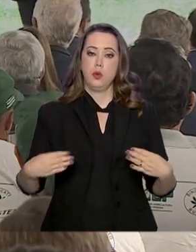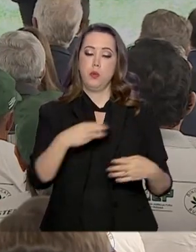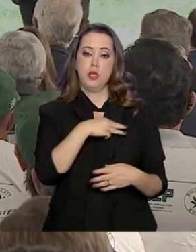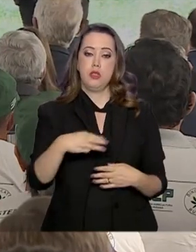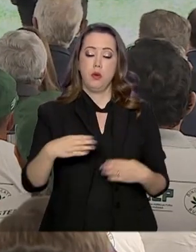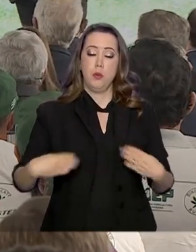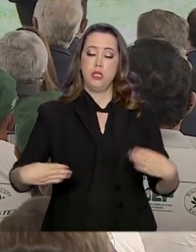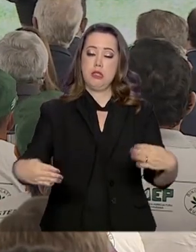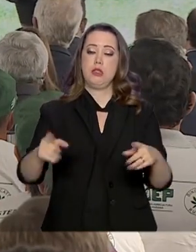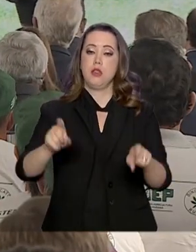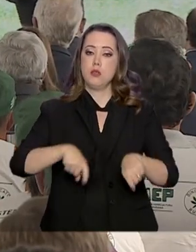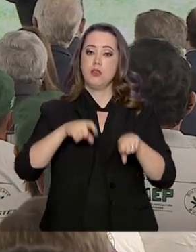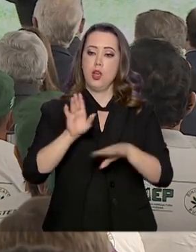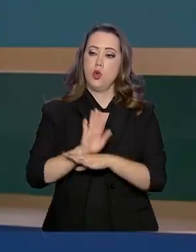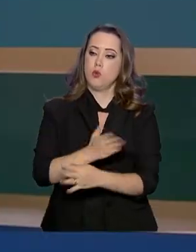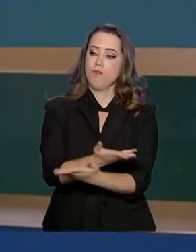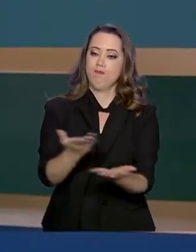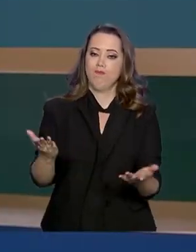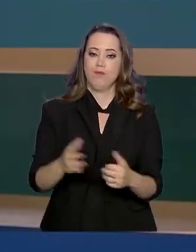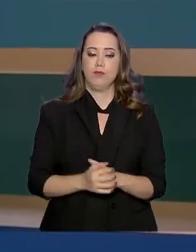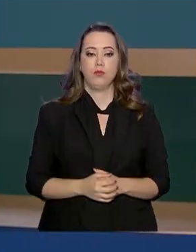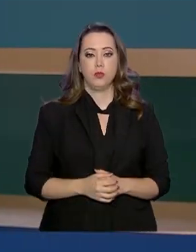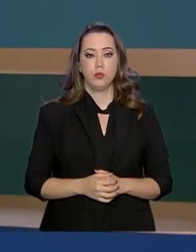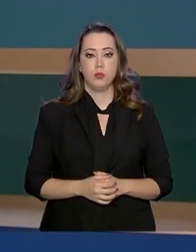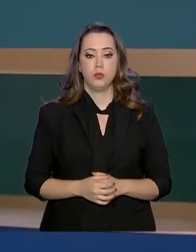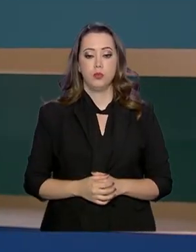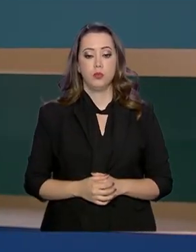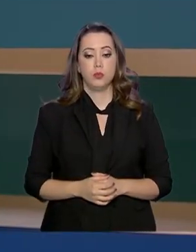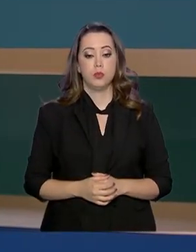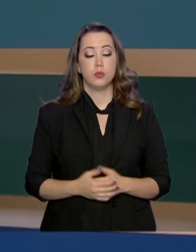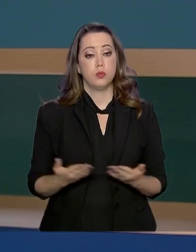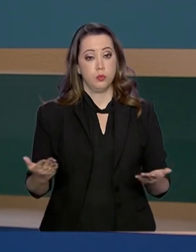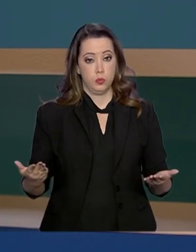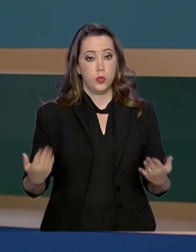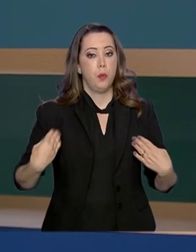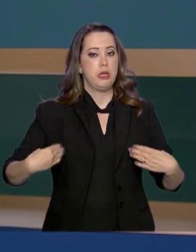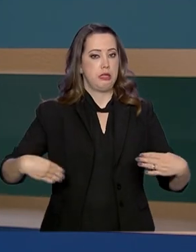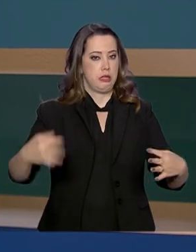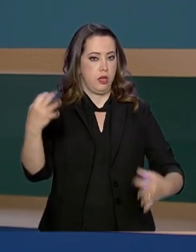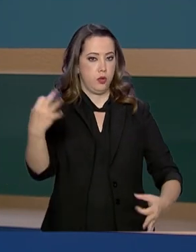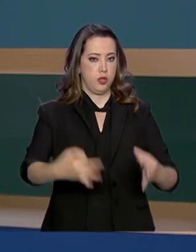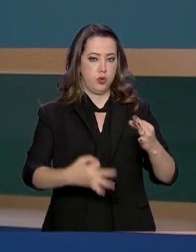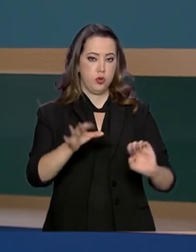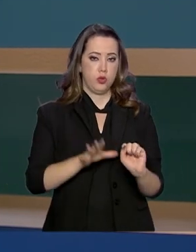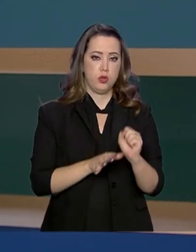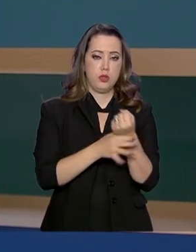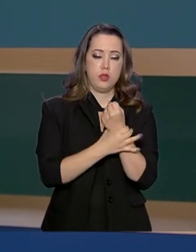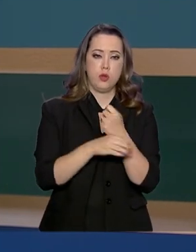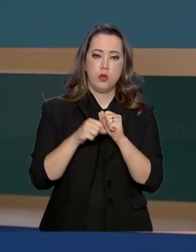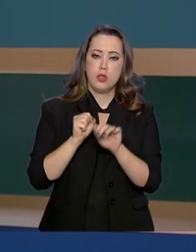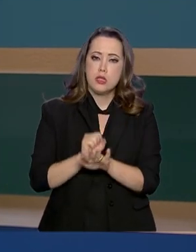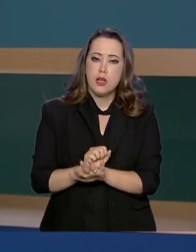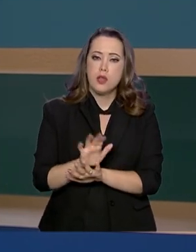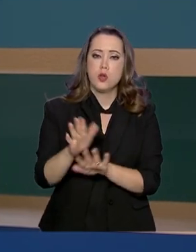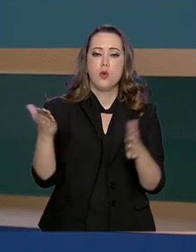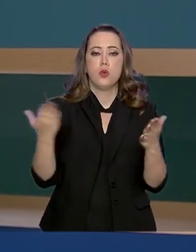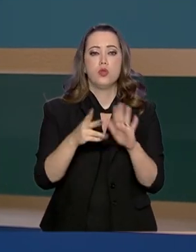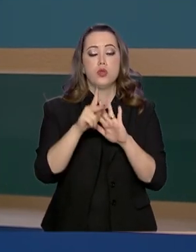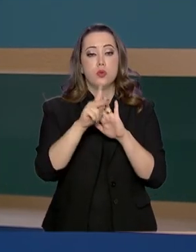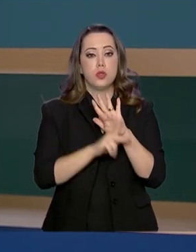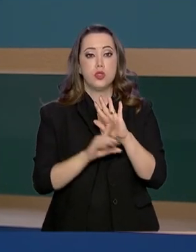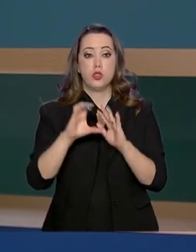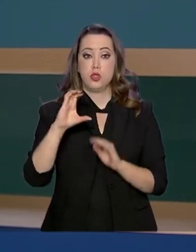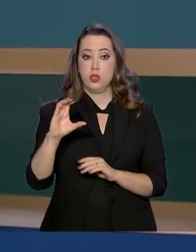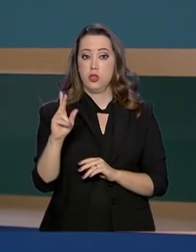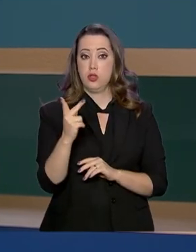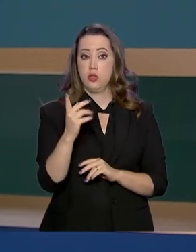ajudando todos vocês. O Ministério da Justiça e Segurança Pública lançou hoje o projeto Check-in,